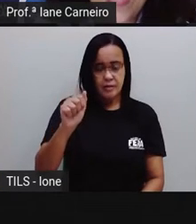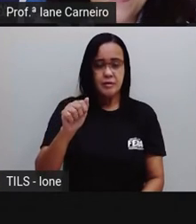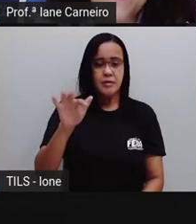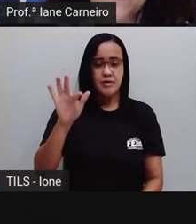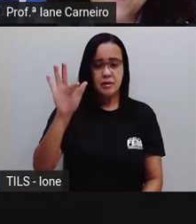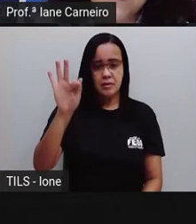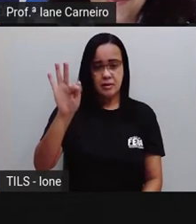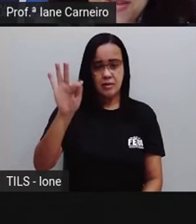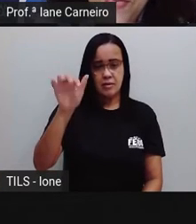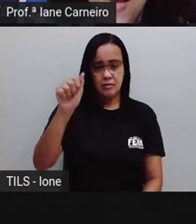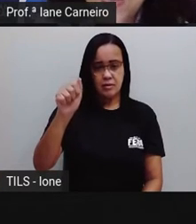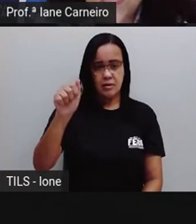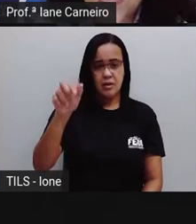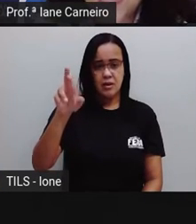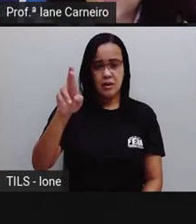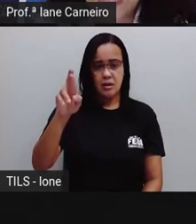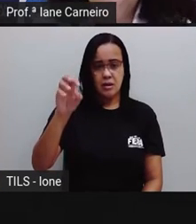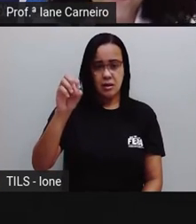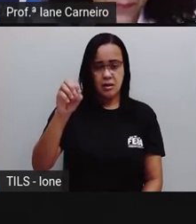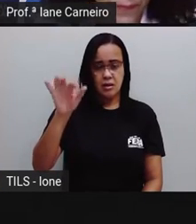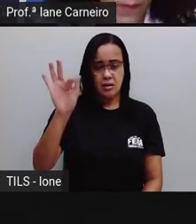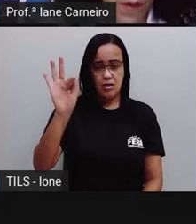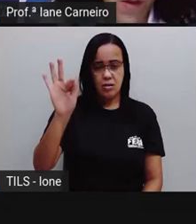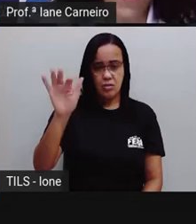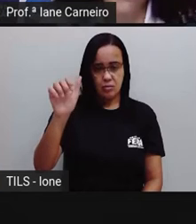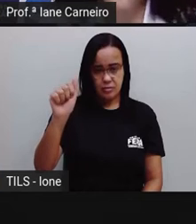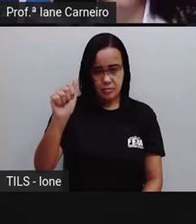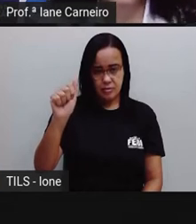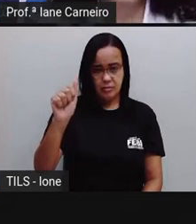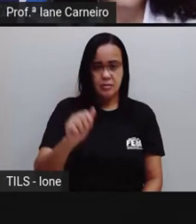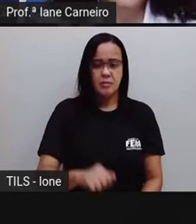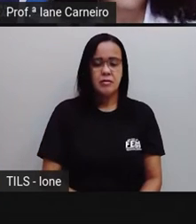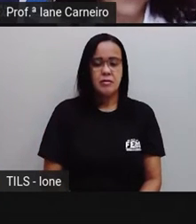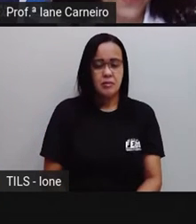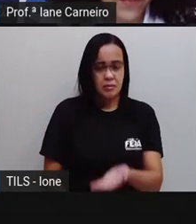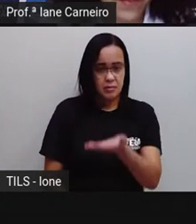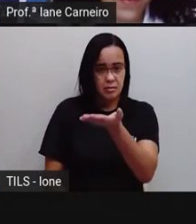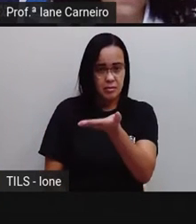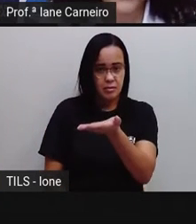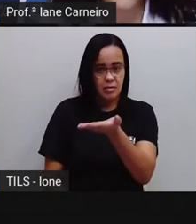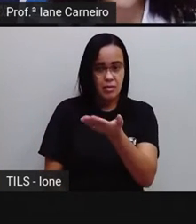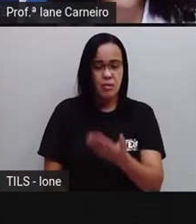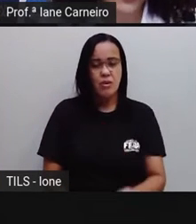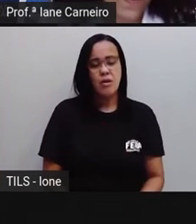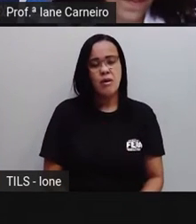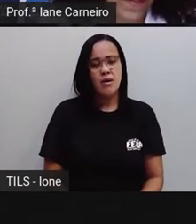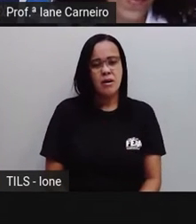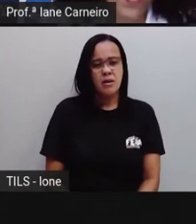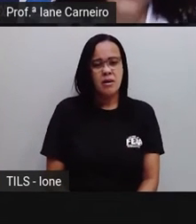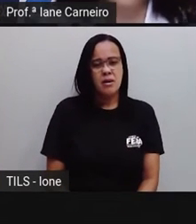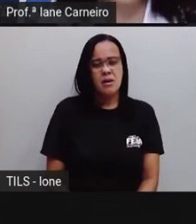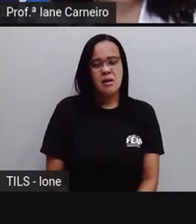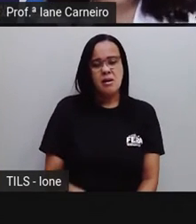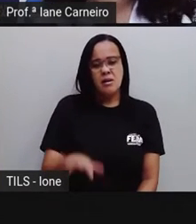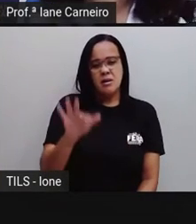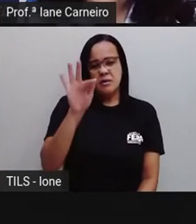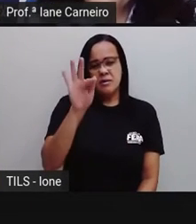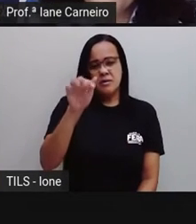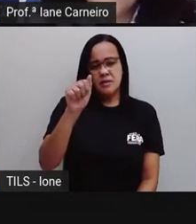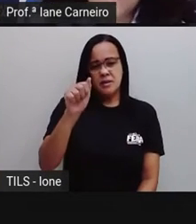FAROFA. Tá bem fácil essa, não tá? Ó, FAROFA.